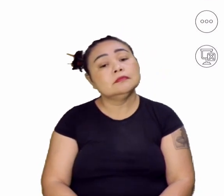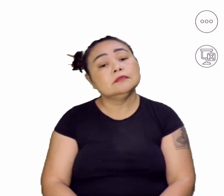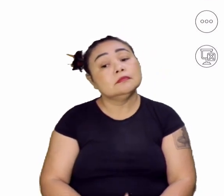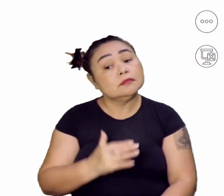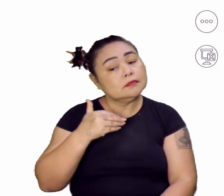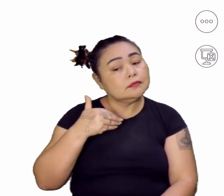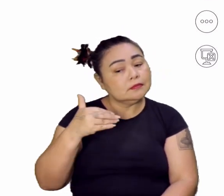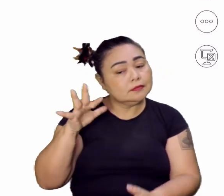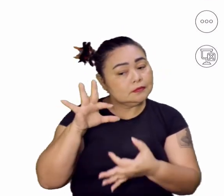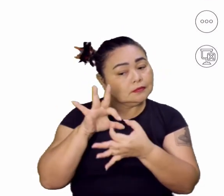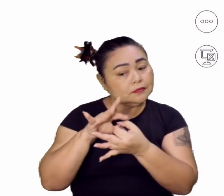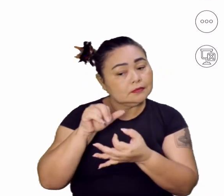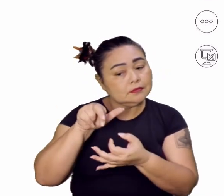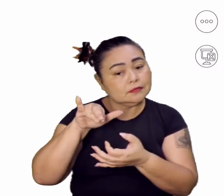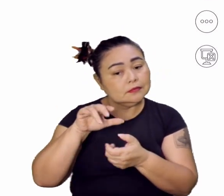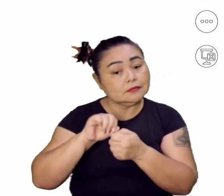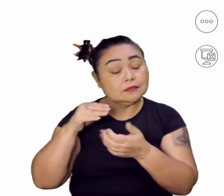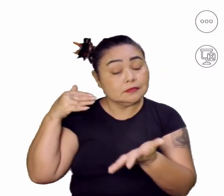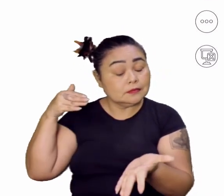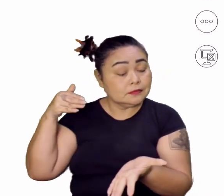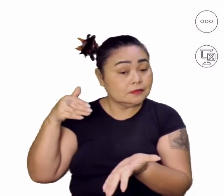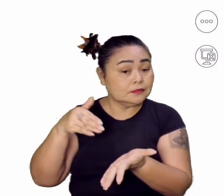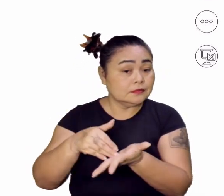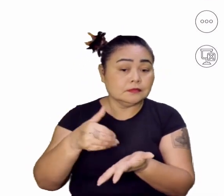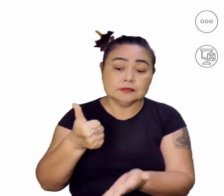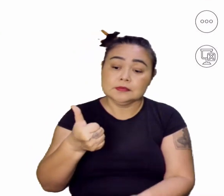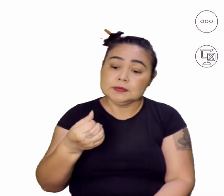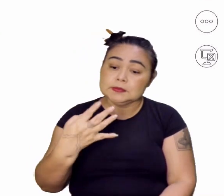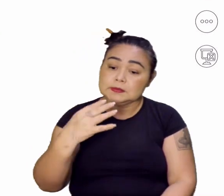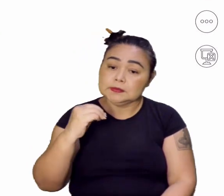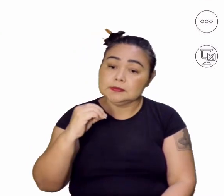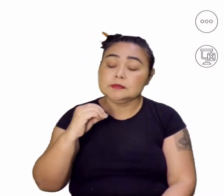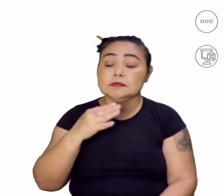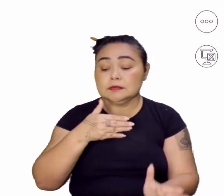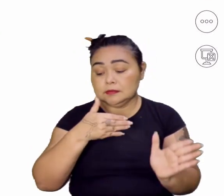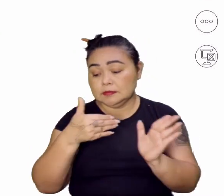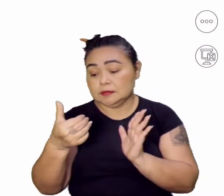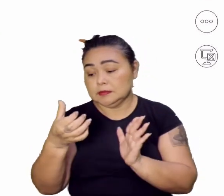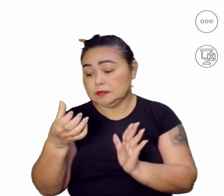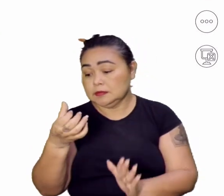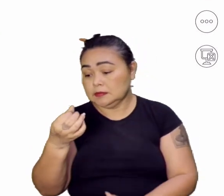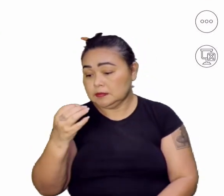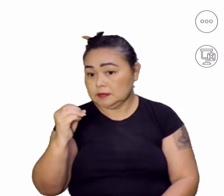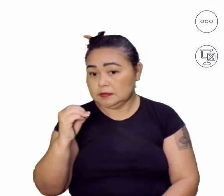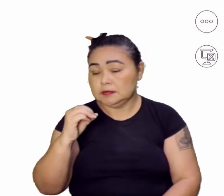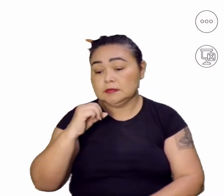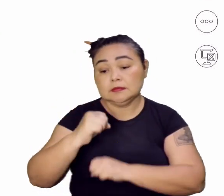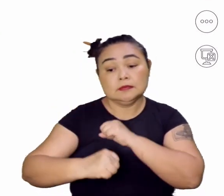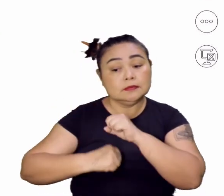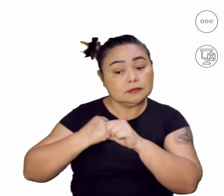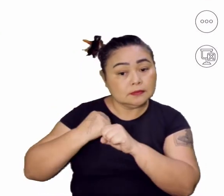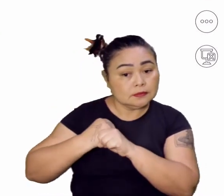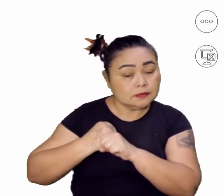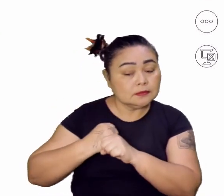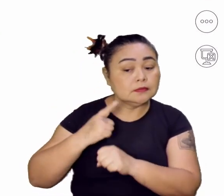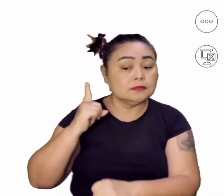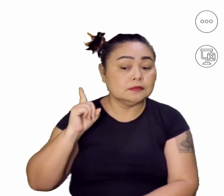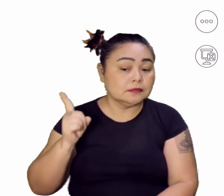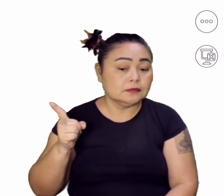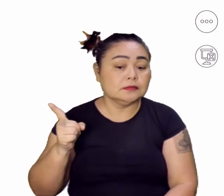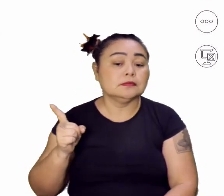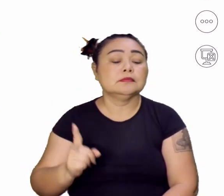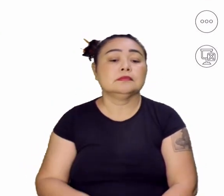Vai até 1640, durando 60 anos. Só para nós...